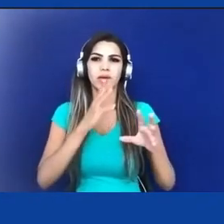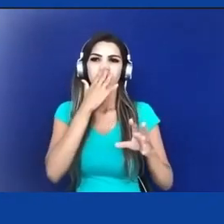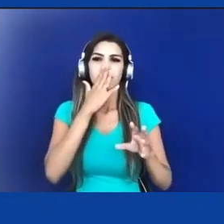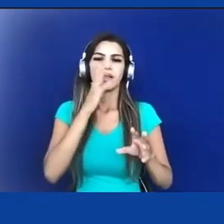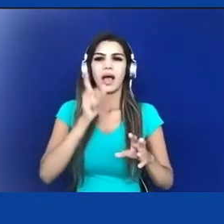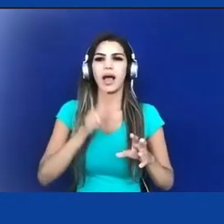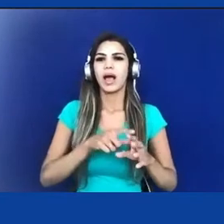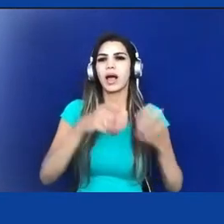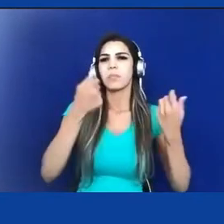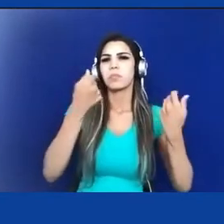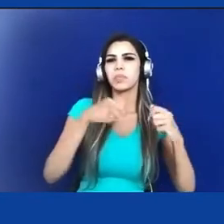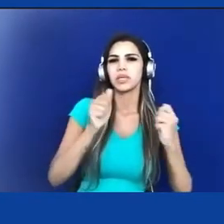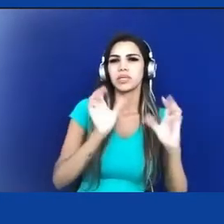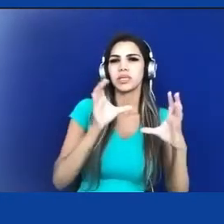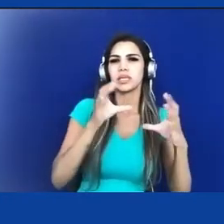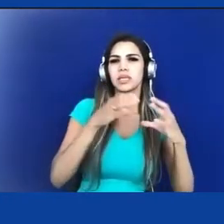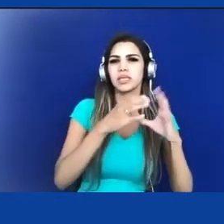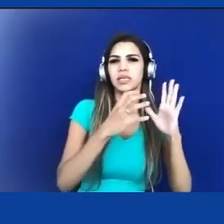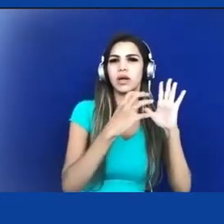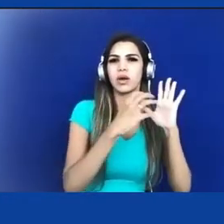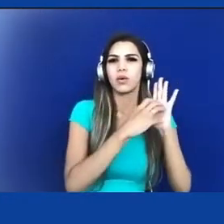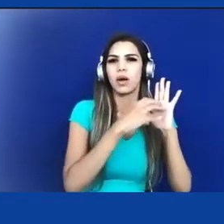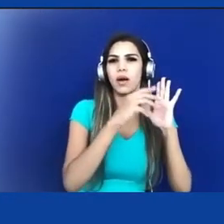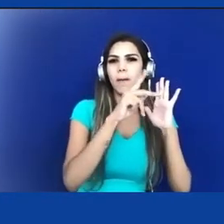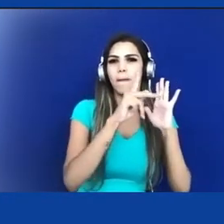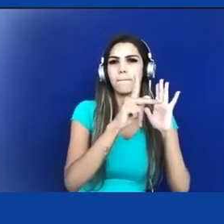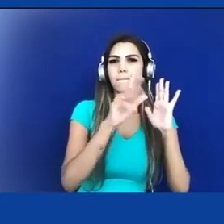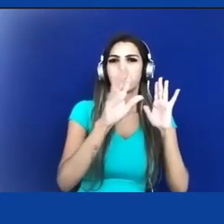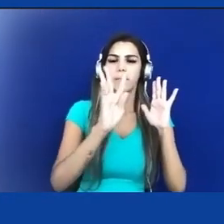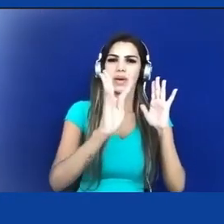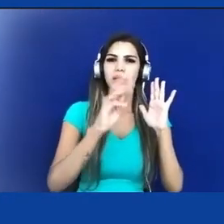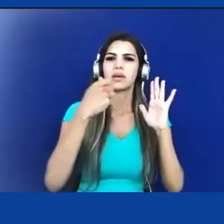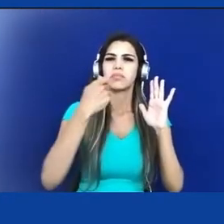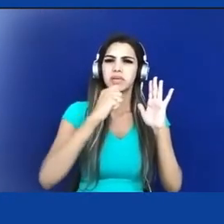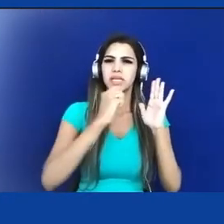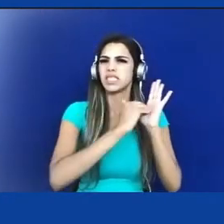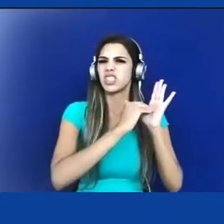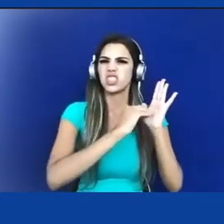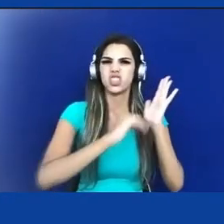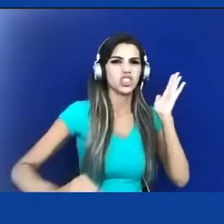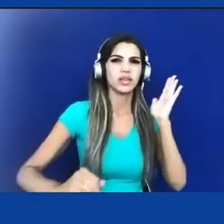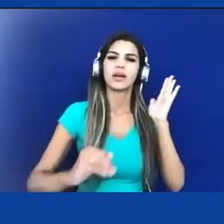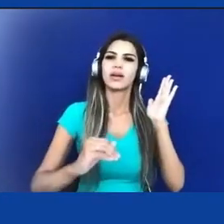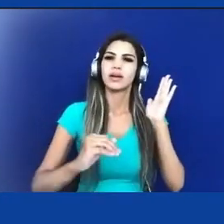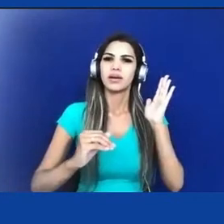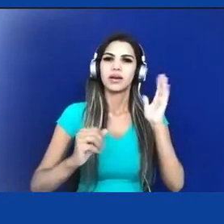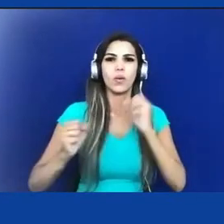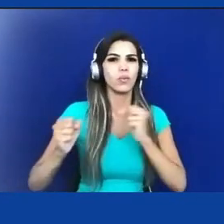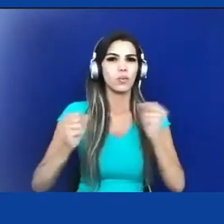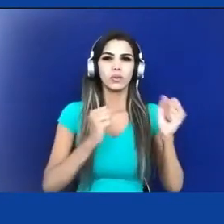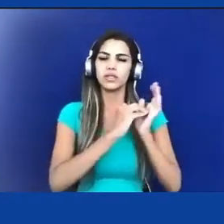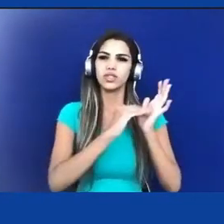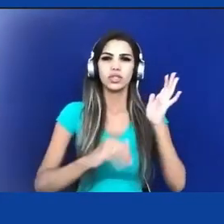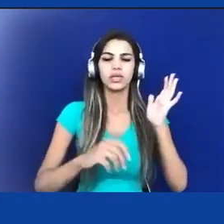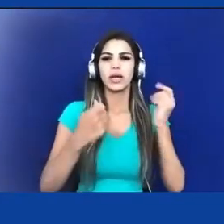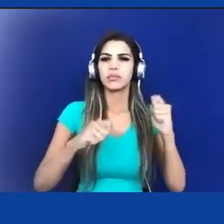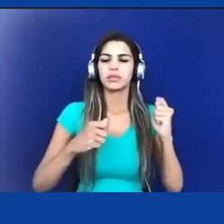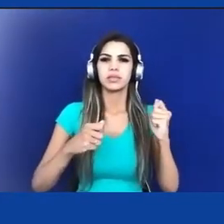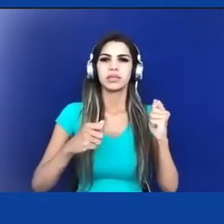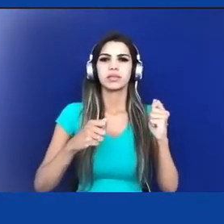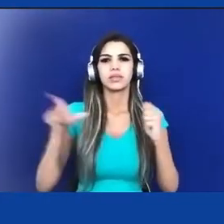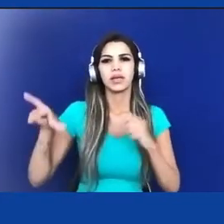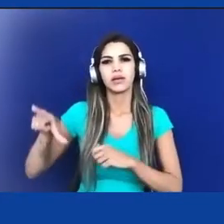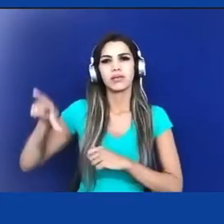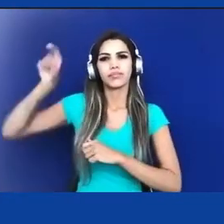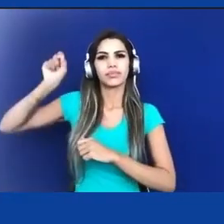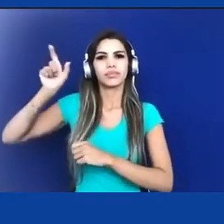O que me parece... Claro, você tinha outras coisas associadas, você tinha a questão de colocar ordem na sociedade, você tinha outras